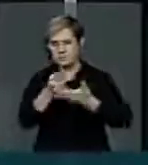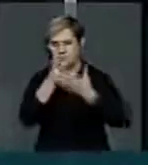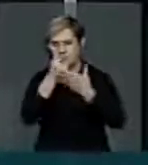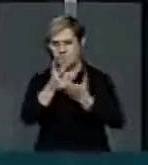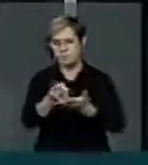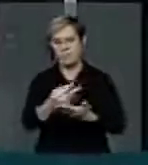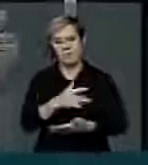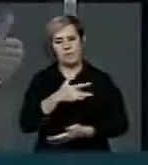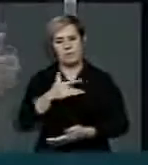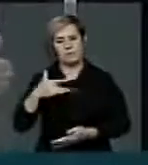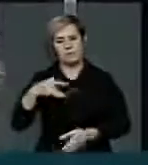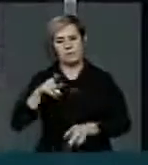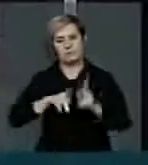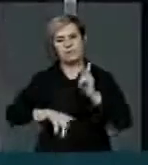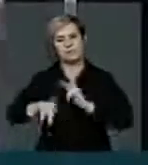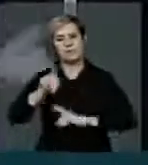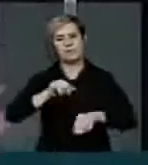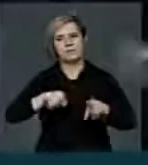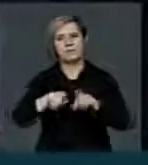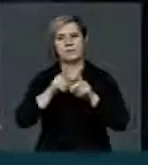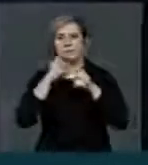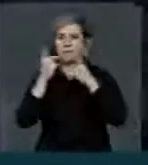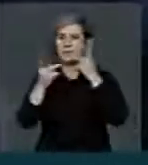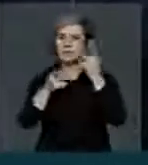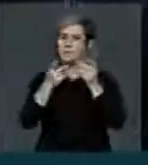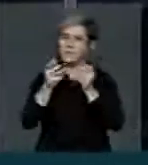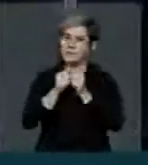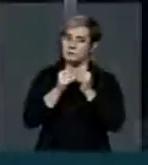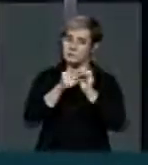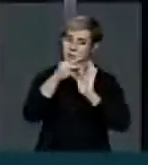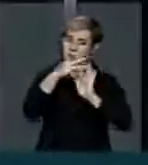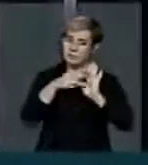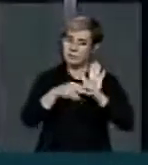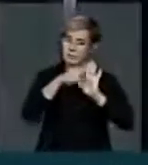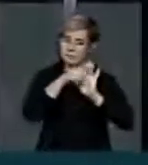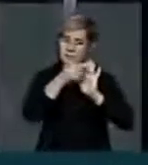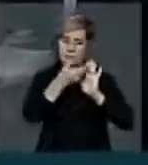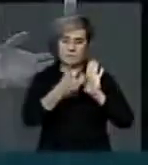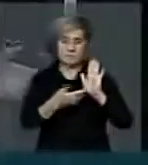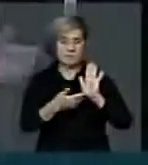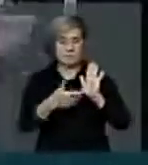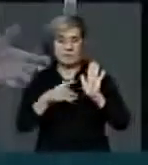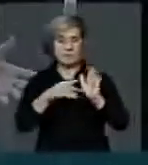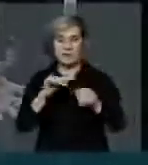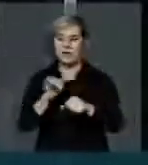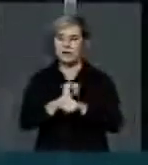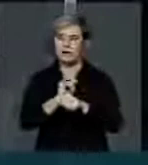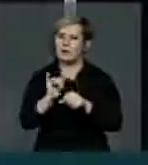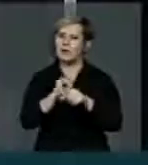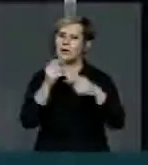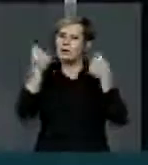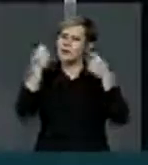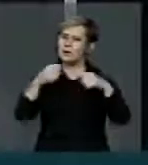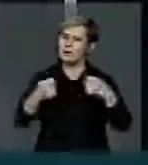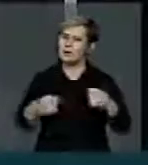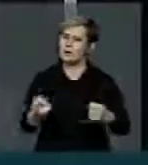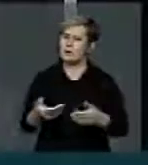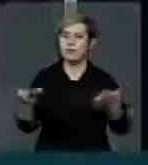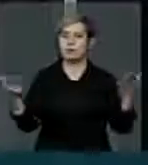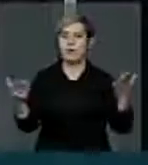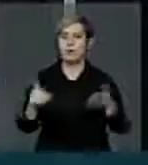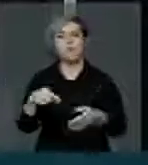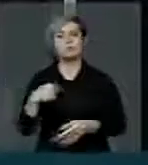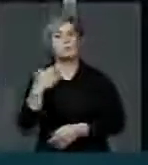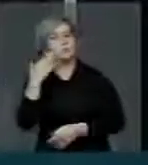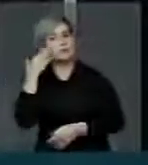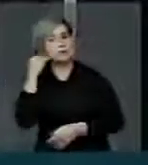pessoas. E dizer que dentro da medida provisória tem lá a infraestrutura necessária. Porque nós sabemos hoje que o maior